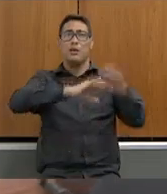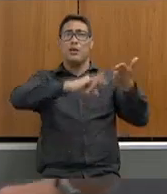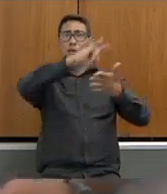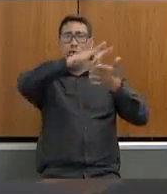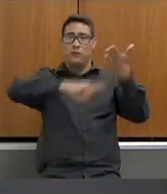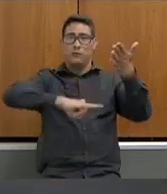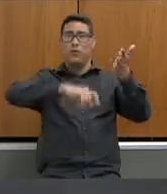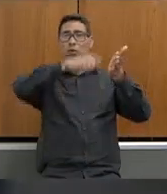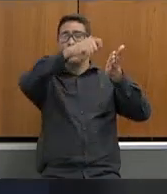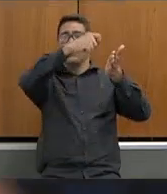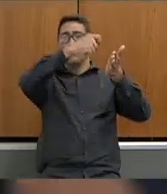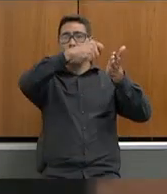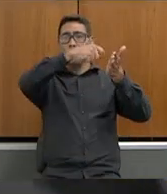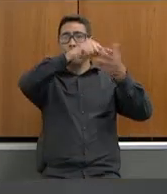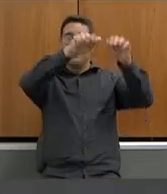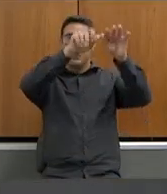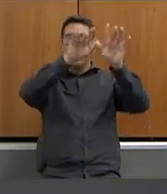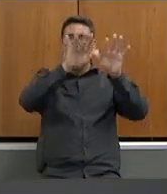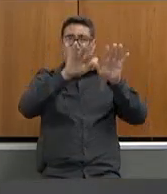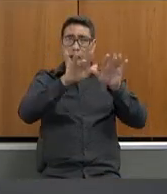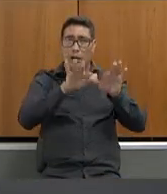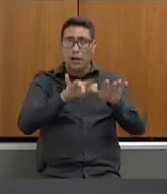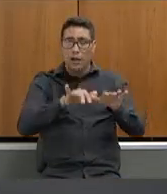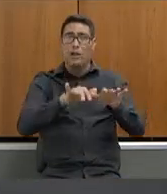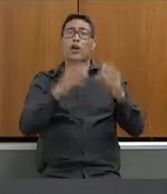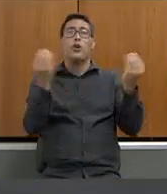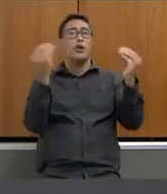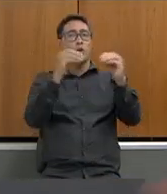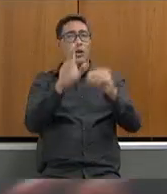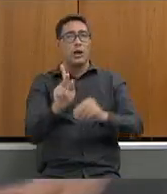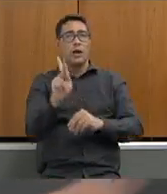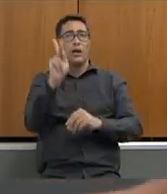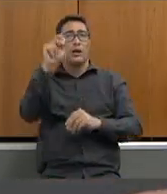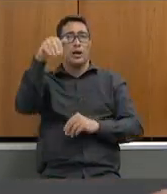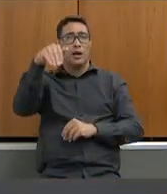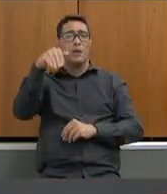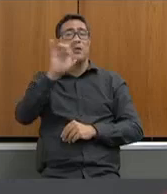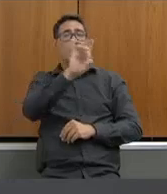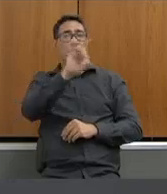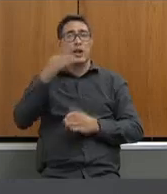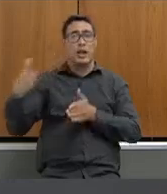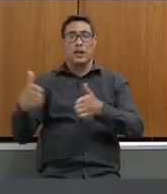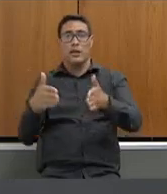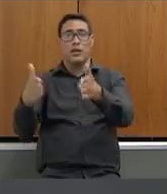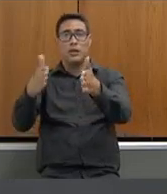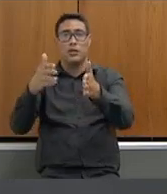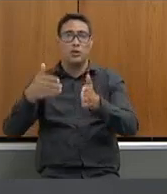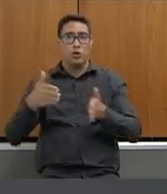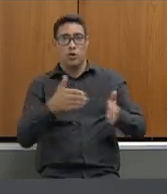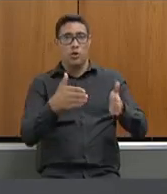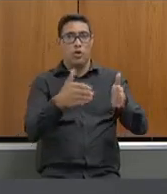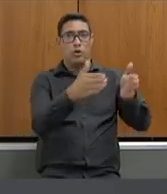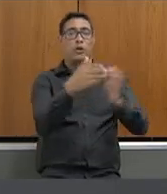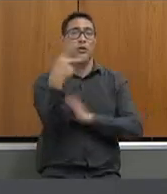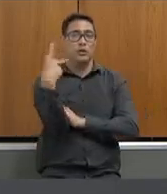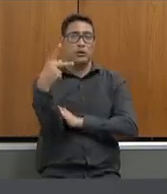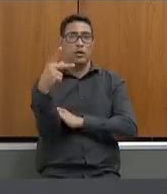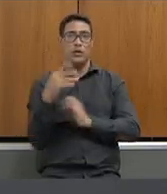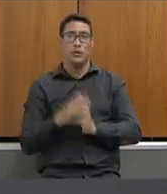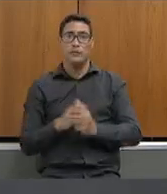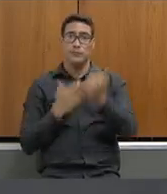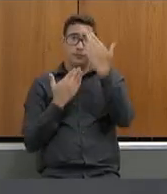os prefeitos e secretários municipais possam colocar a quilometragem das rotas deles por gentileza muito obrigado